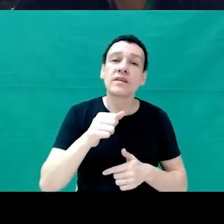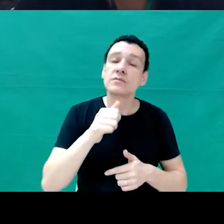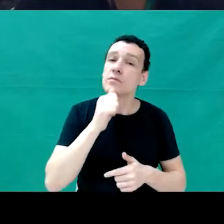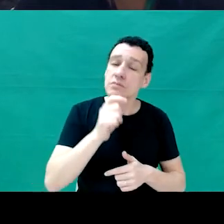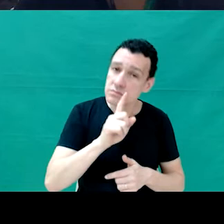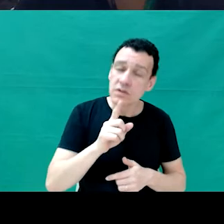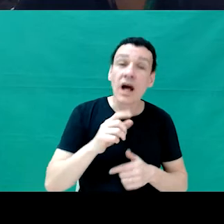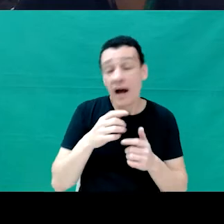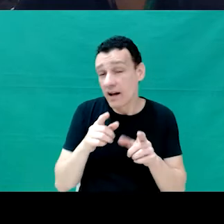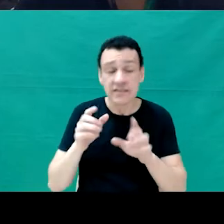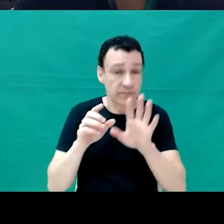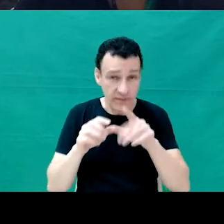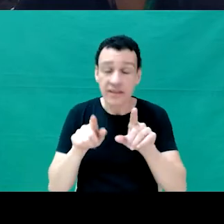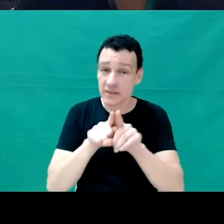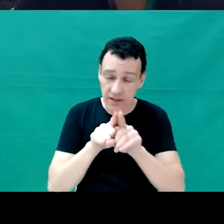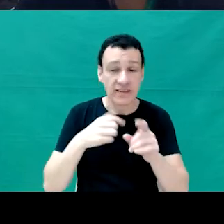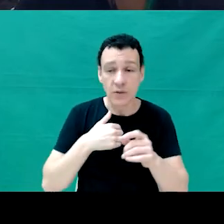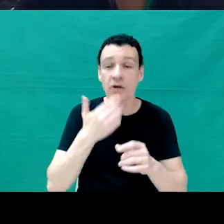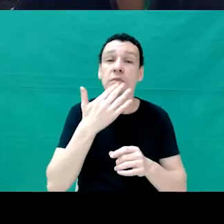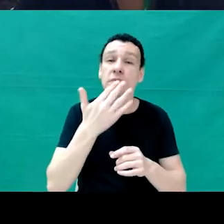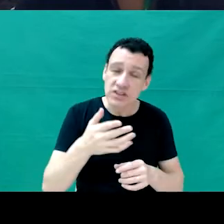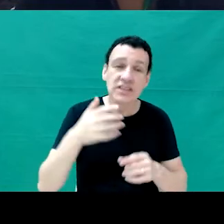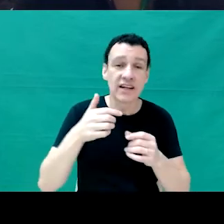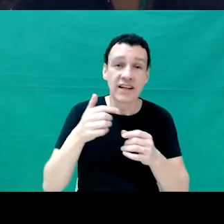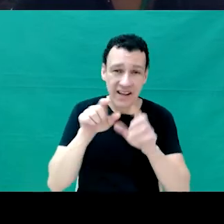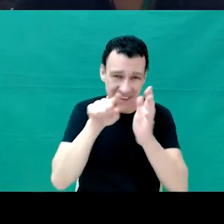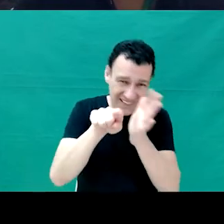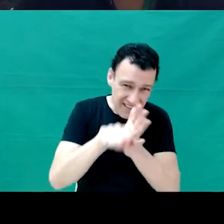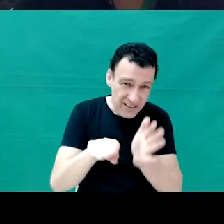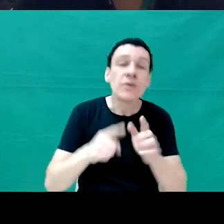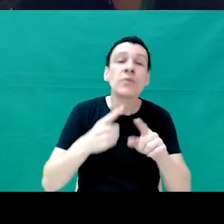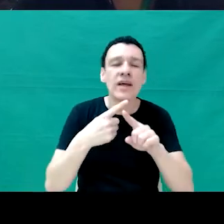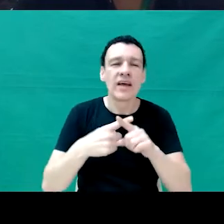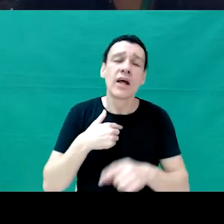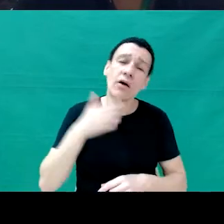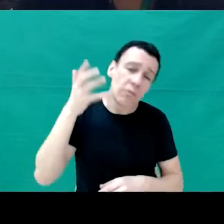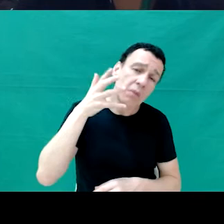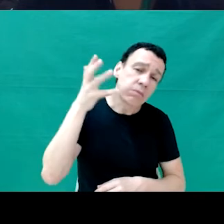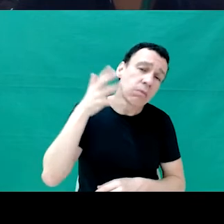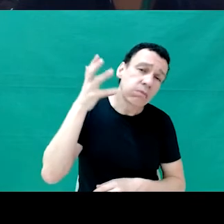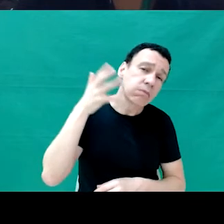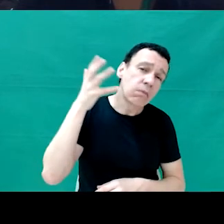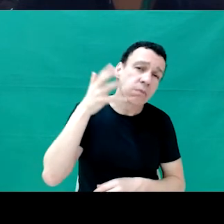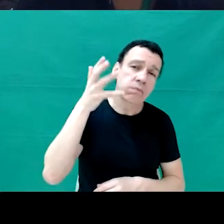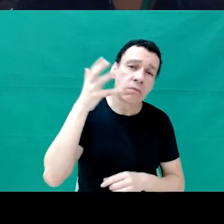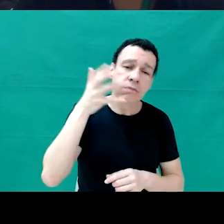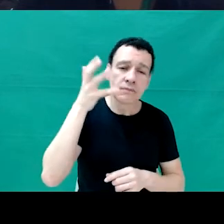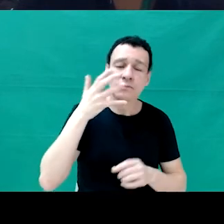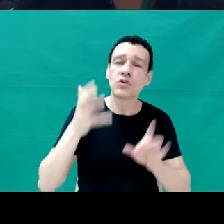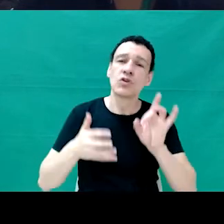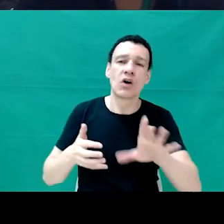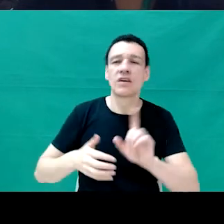pauta. Então, é só uma respostinha aí. Provavelmente, aqui, vendo aqui, Bruno, as coordenadoras da